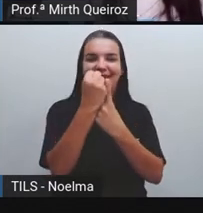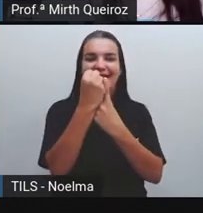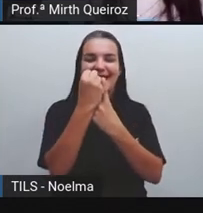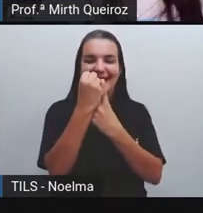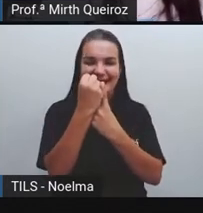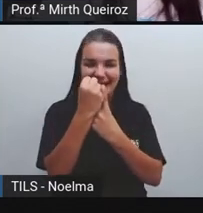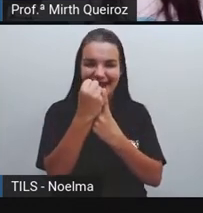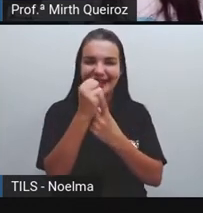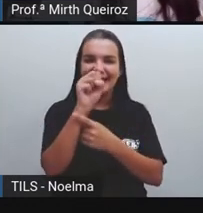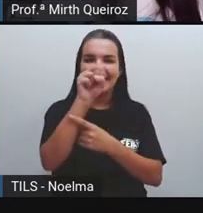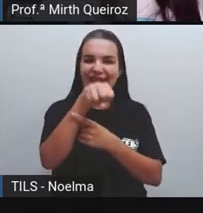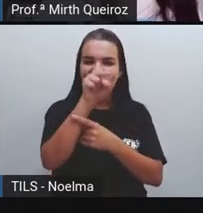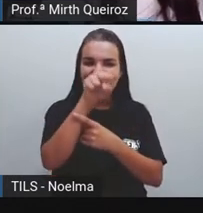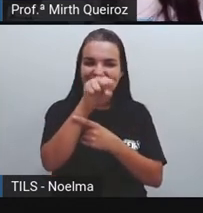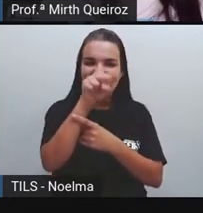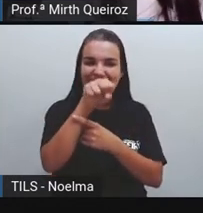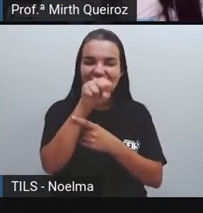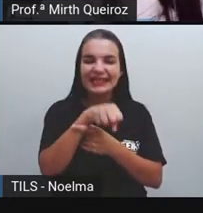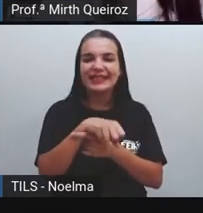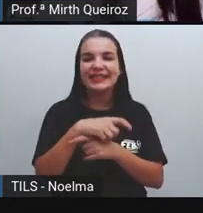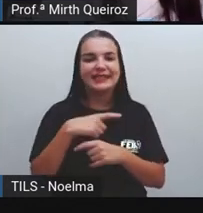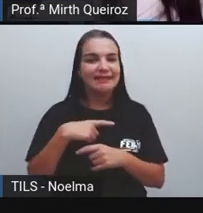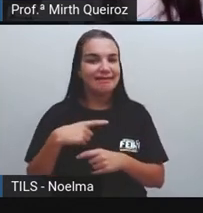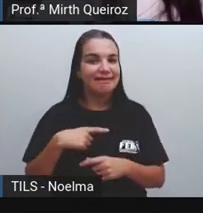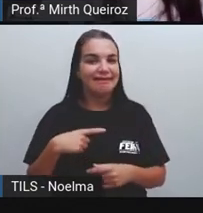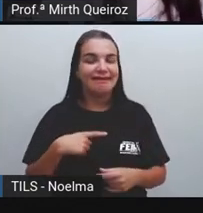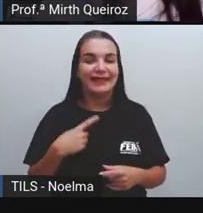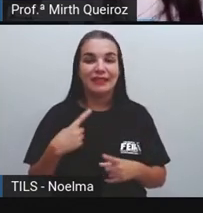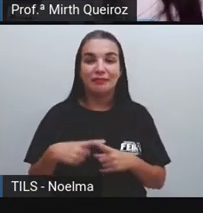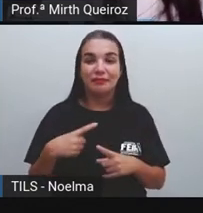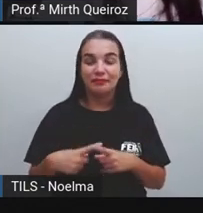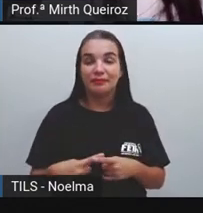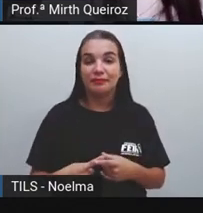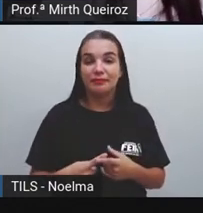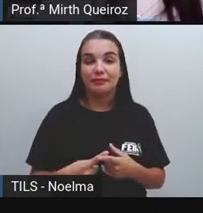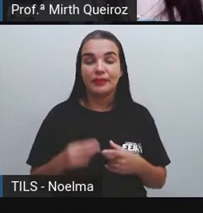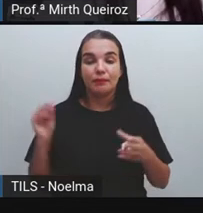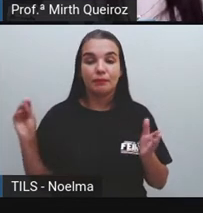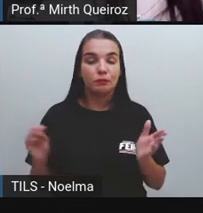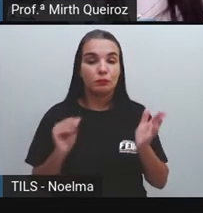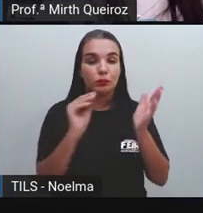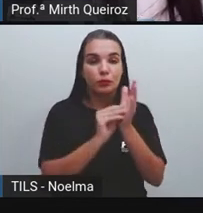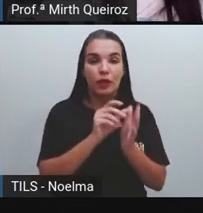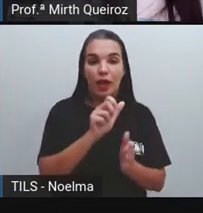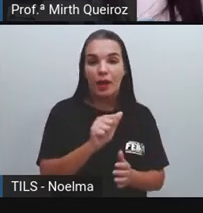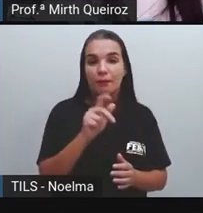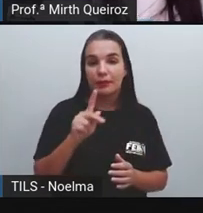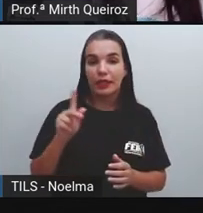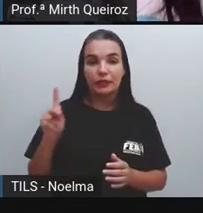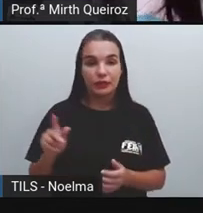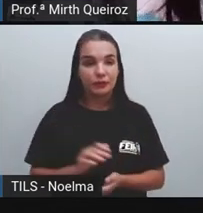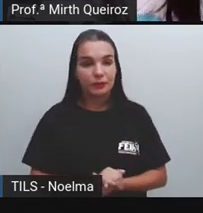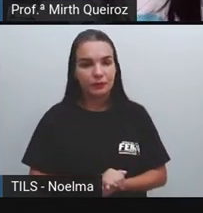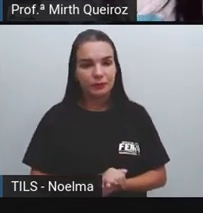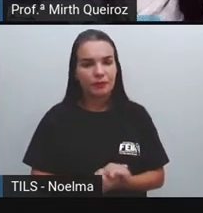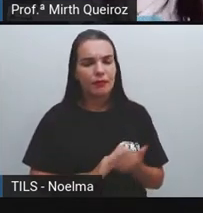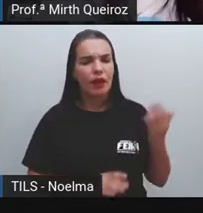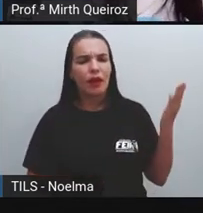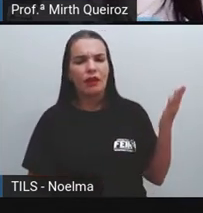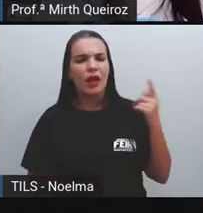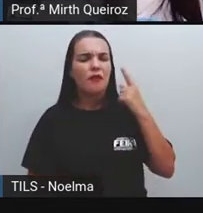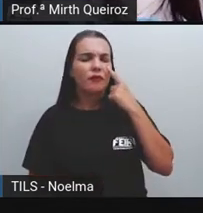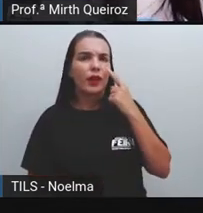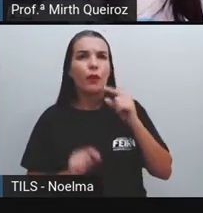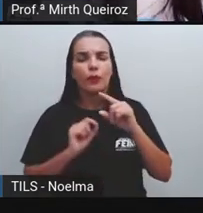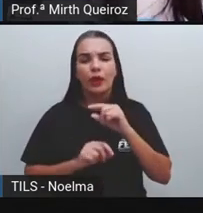recente E se fizeram Onipresentes Atuando em diferentes Esferas da vida Mídia social E aqui A gente tem